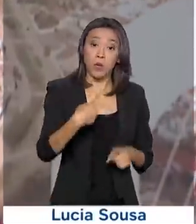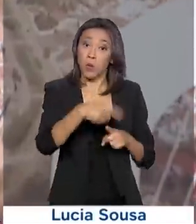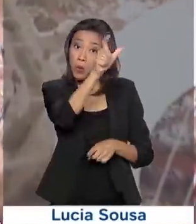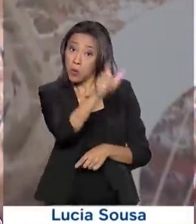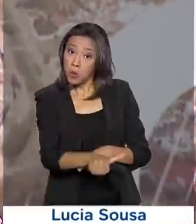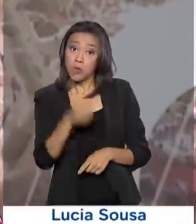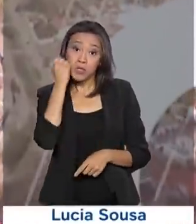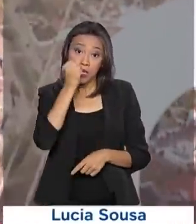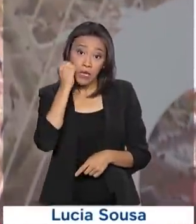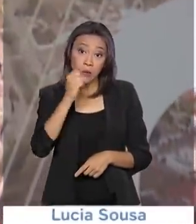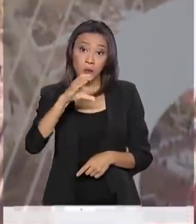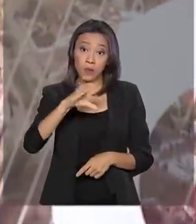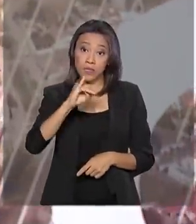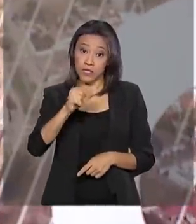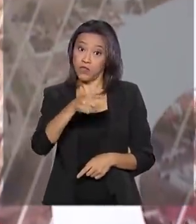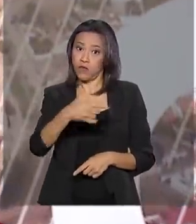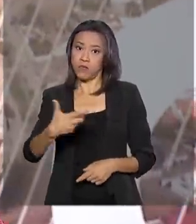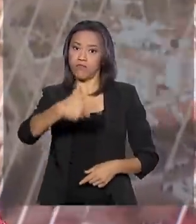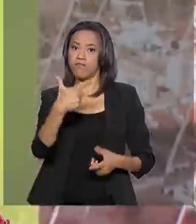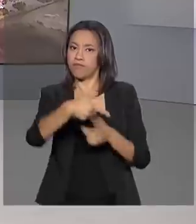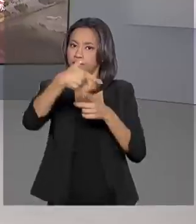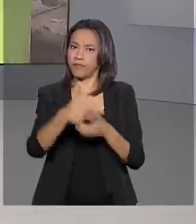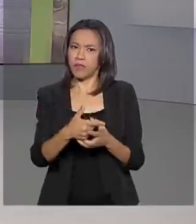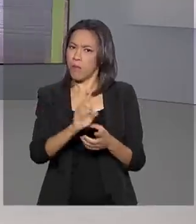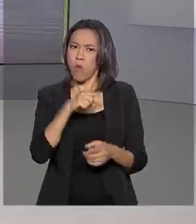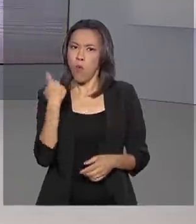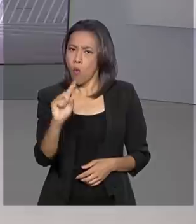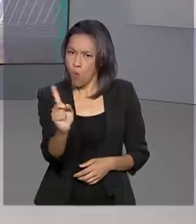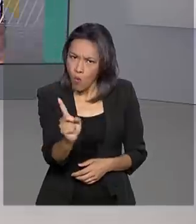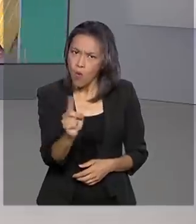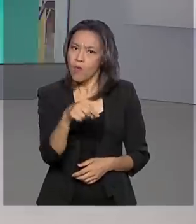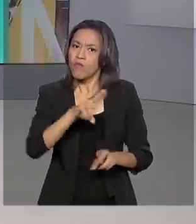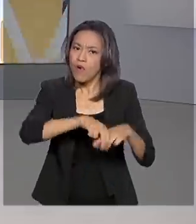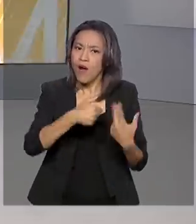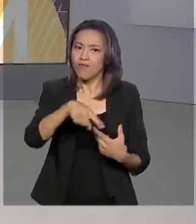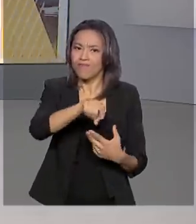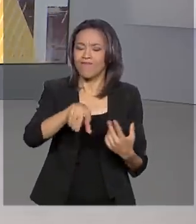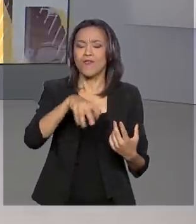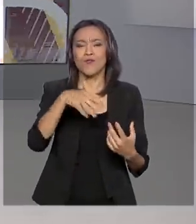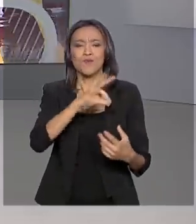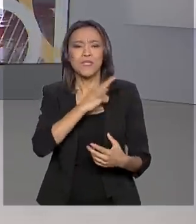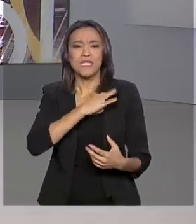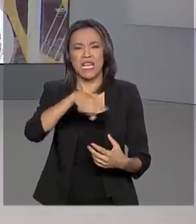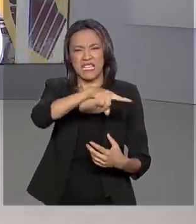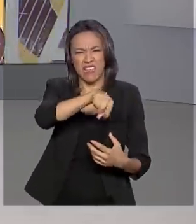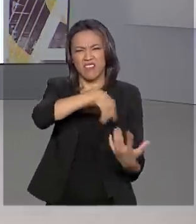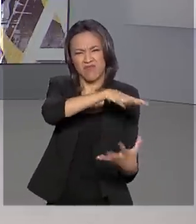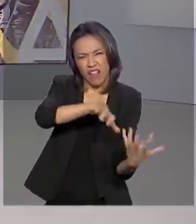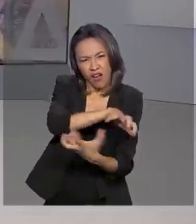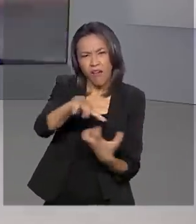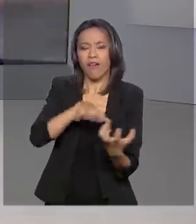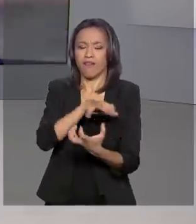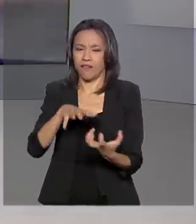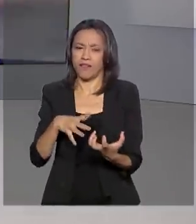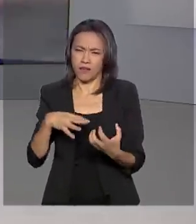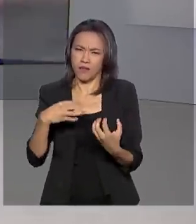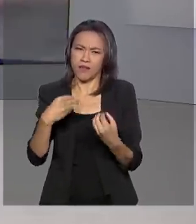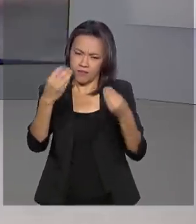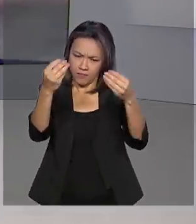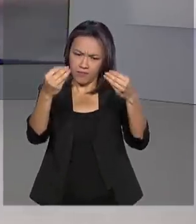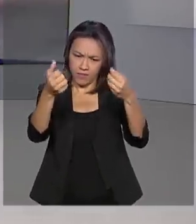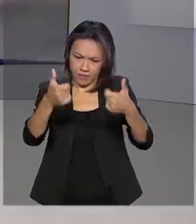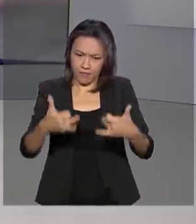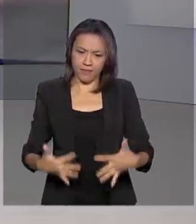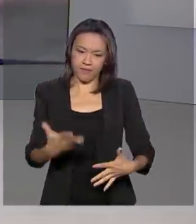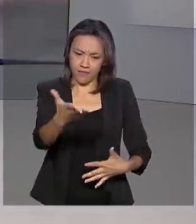por policiais militares em greve. Quem traz as informações ao vivo para a gente é o repórter Glauco de Queiroz. Ele